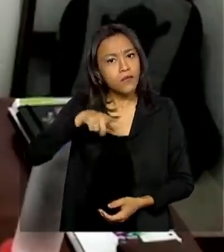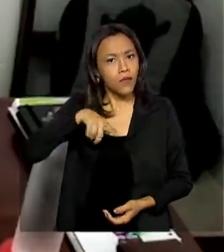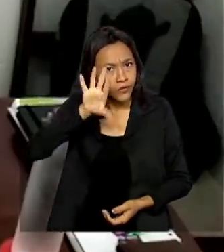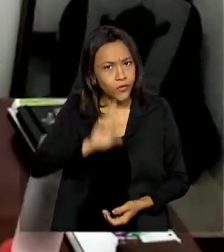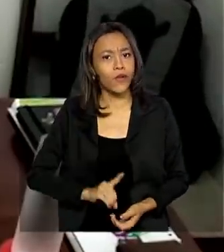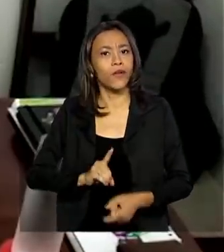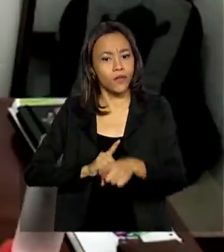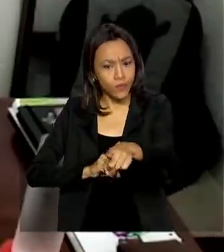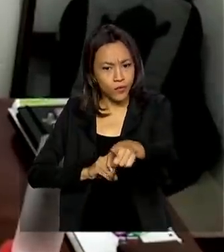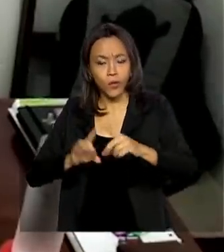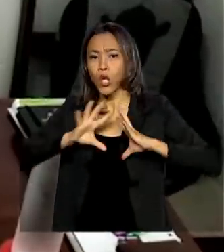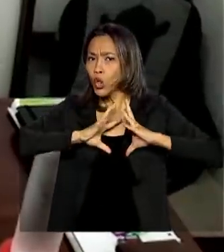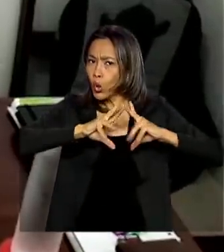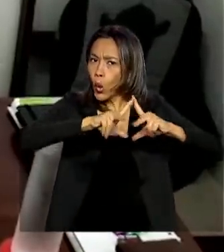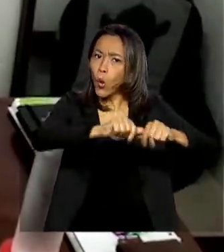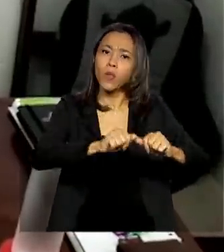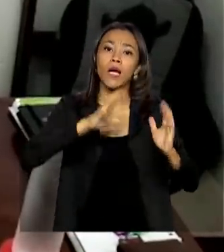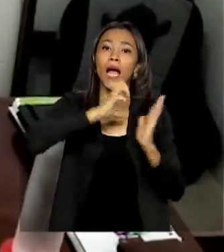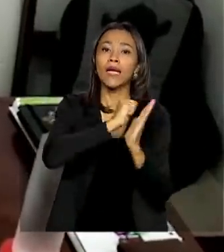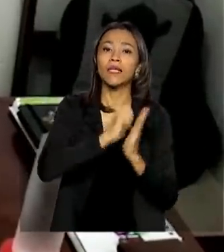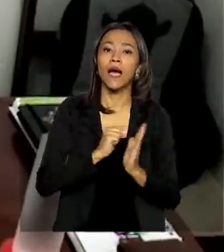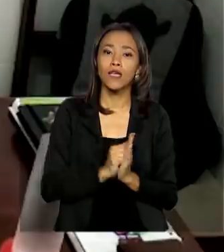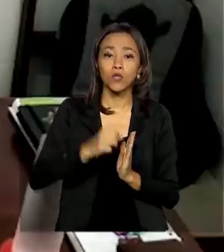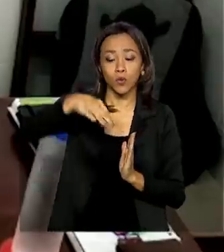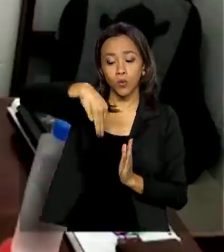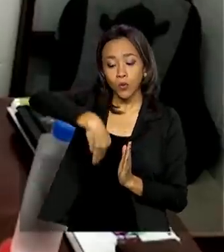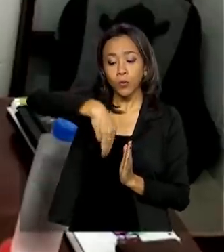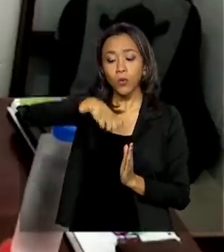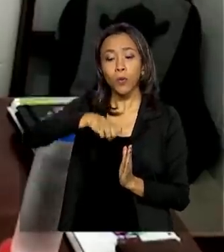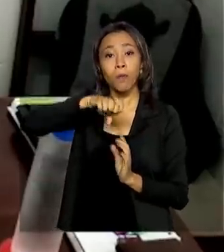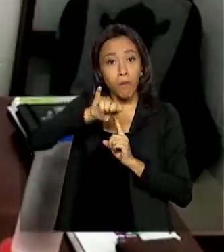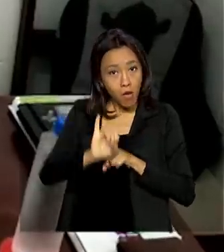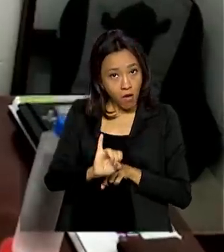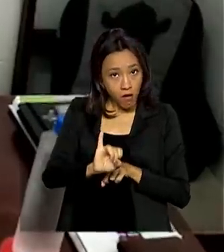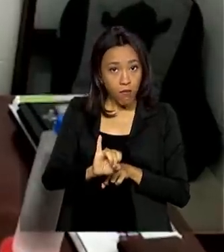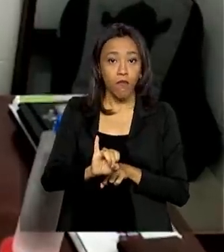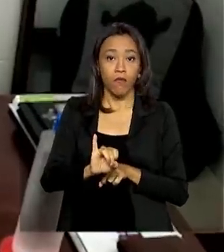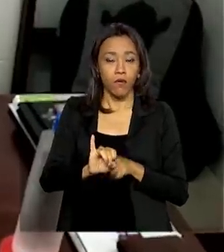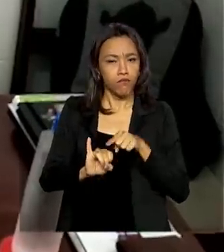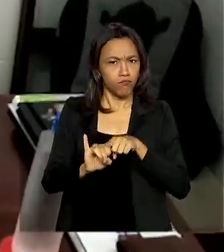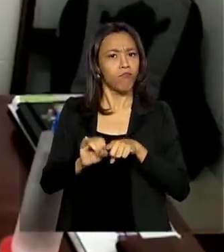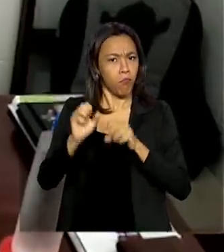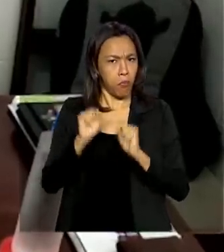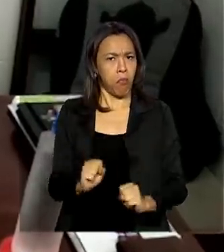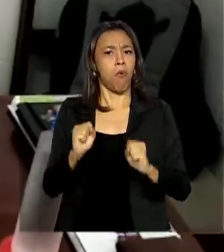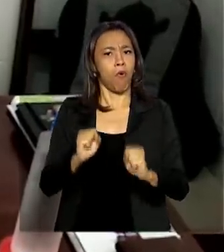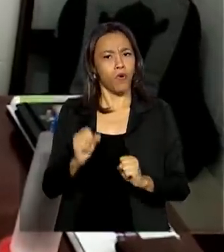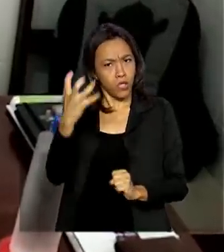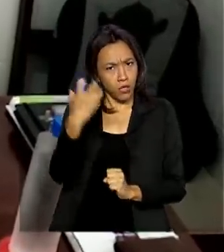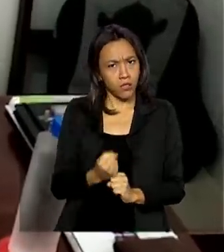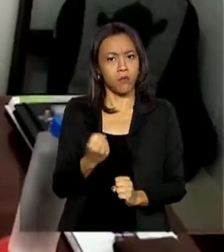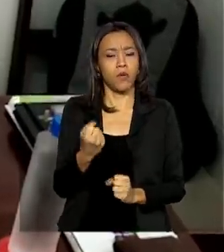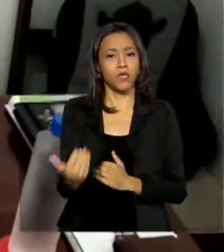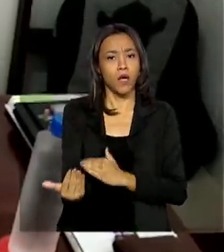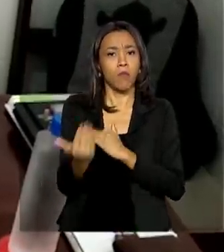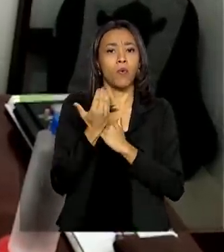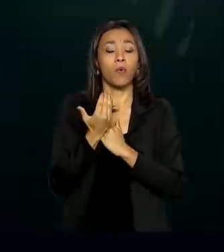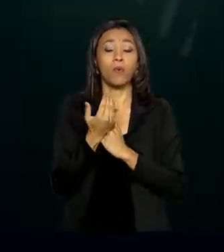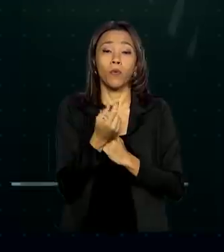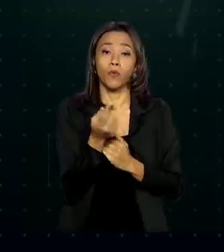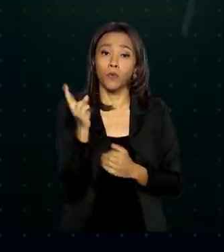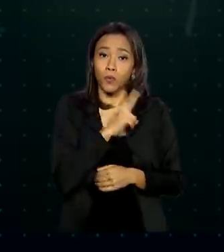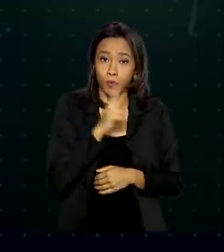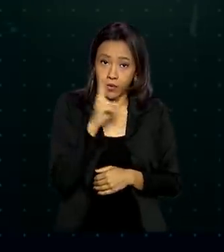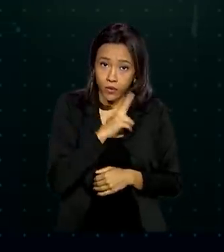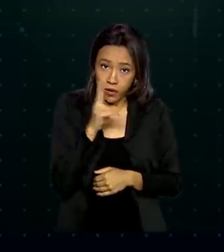Nayana. Todas as pessoas cadastradas no MEI, o microempreendedor individual, vão poder receber esse auxílio emergencial.